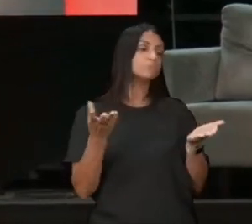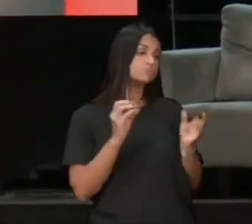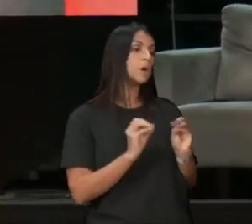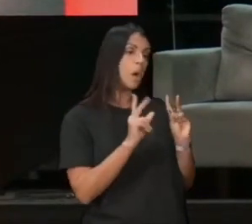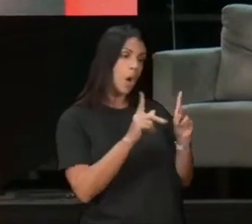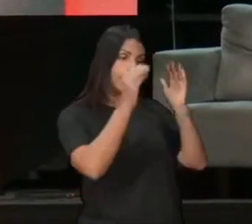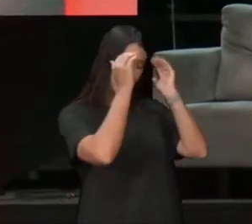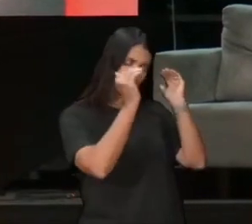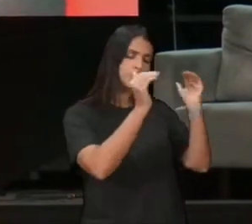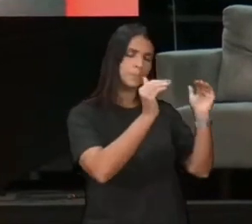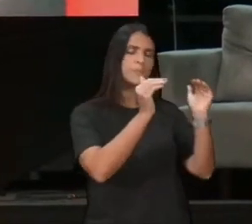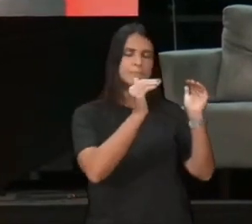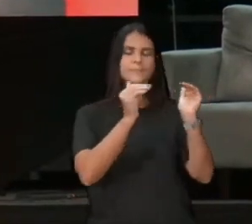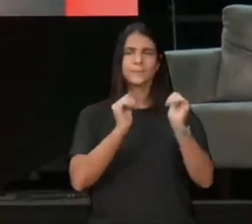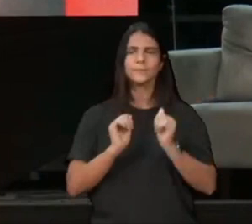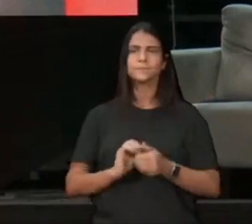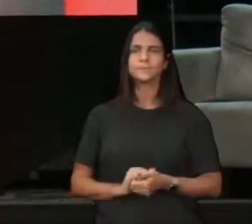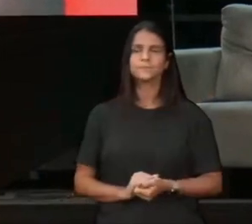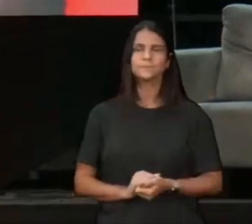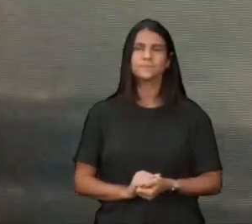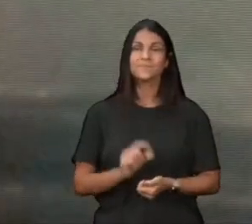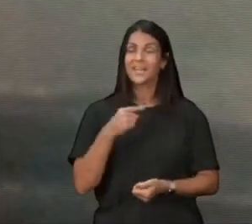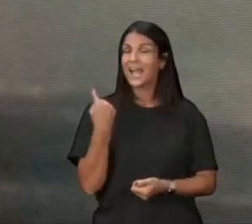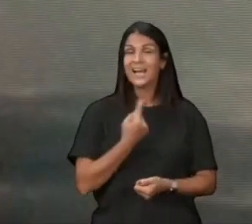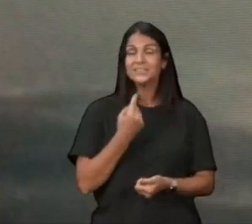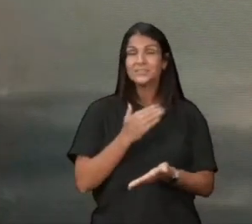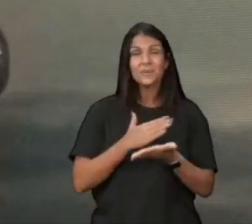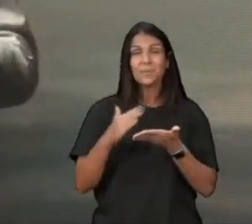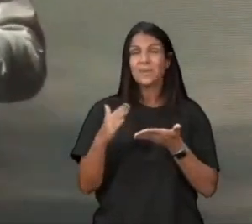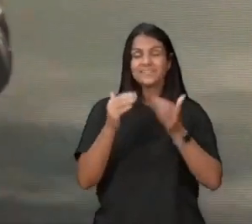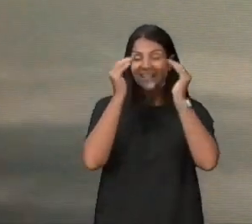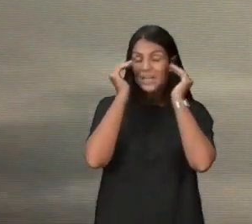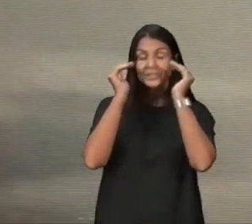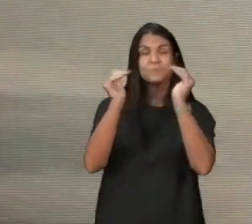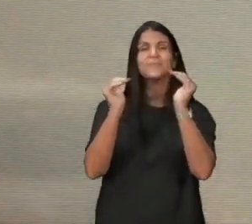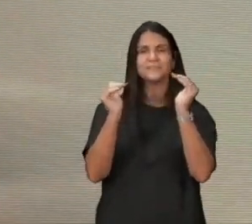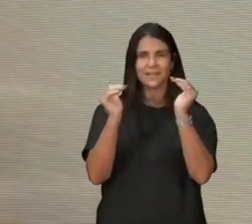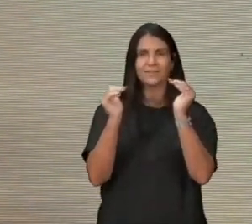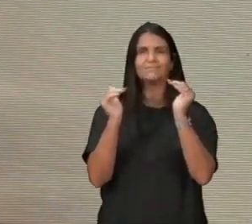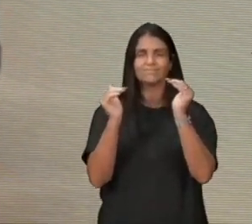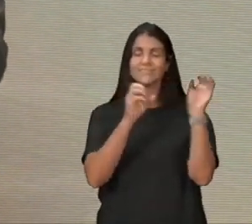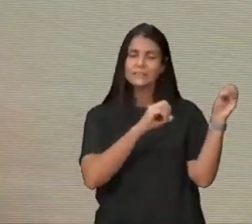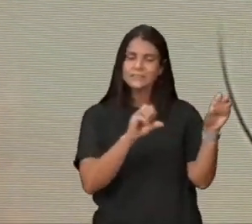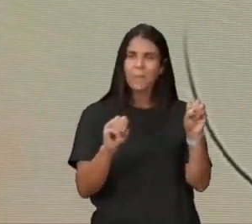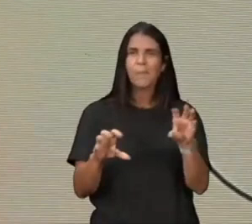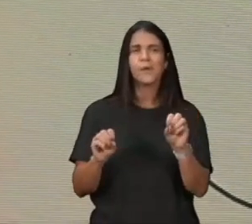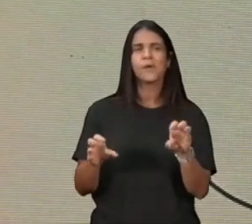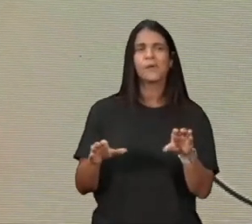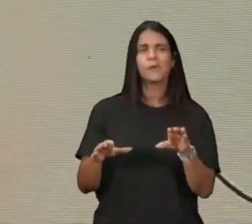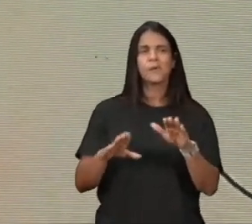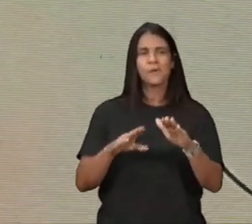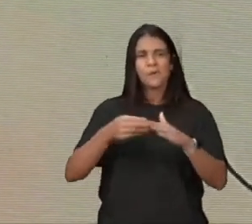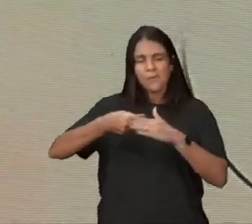ele quer que aqui, eu vou obedecer, a gente começa, a respeitar a orientação, que vem do púlpito, a gente começa a querer ser produtivo, a gente